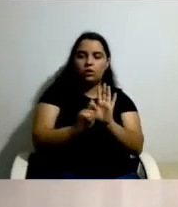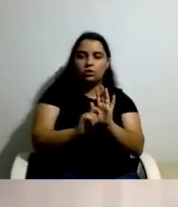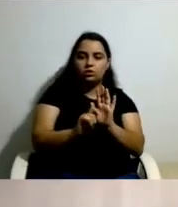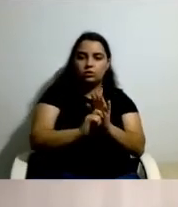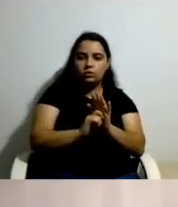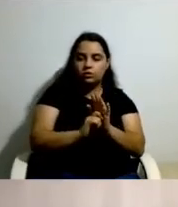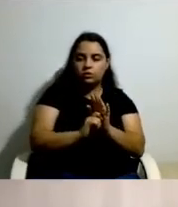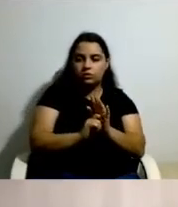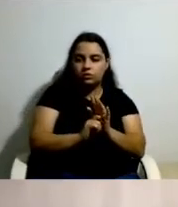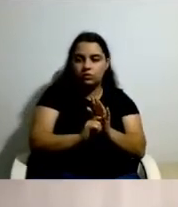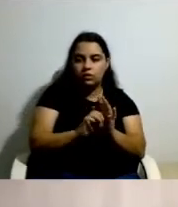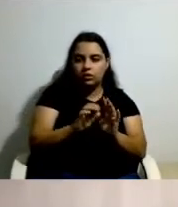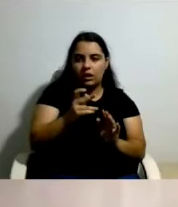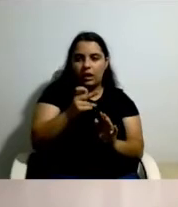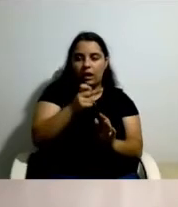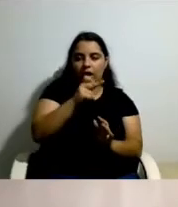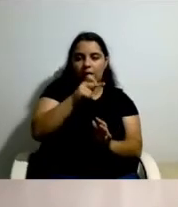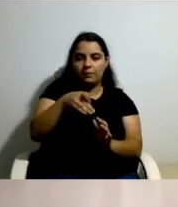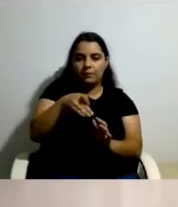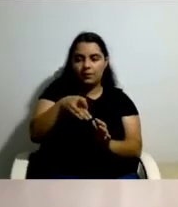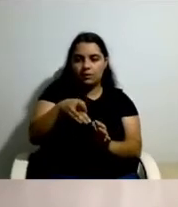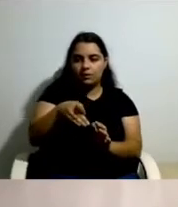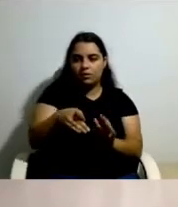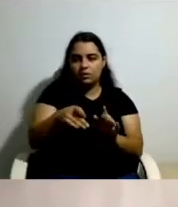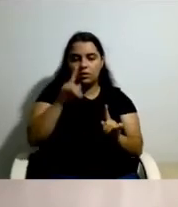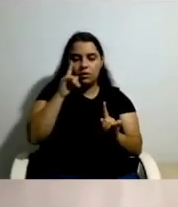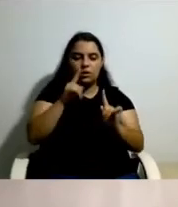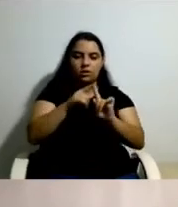de criar alguma segurança